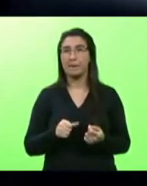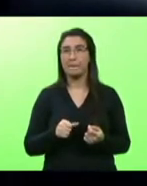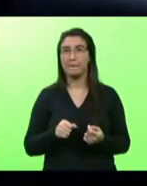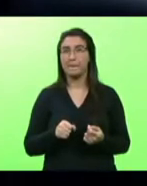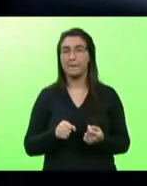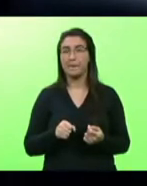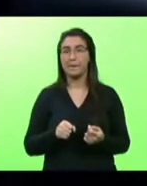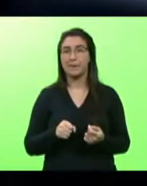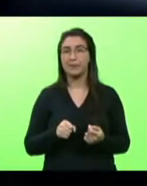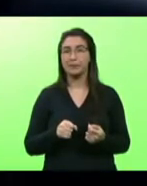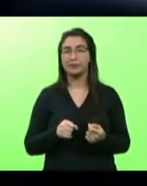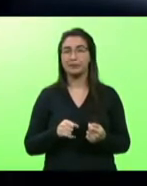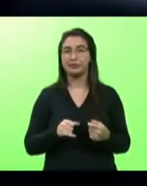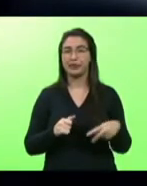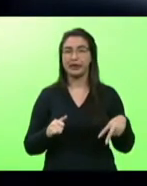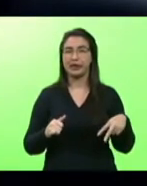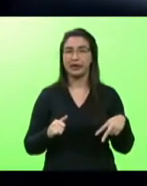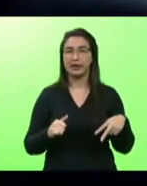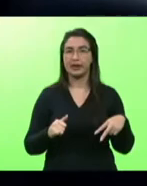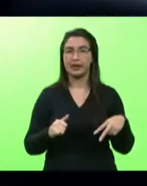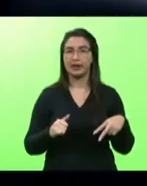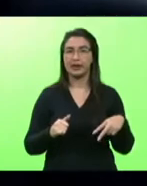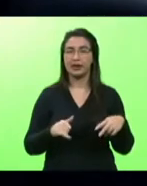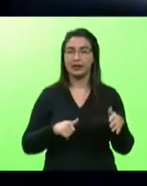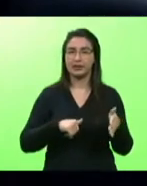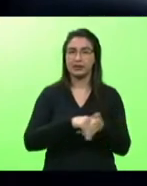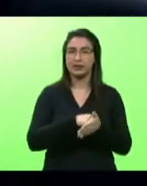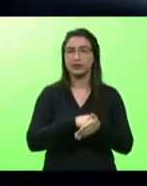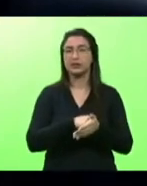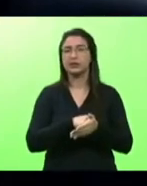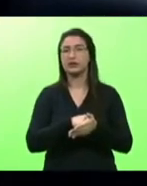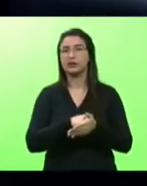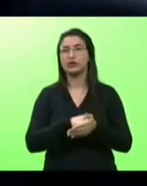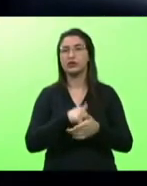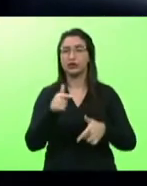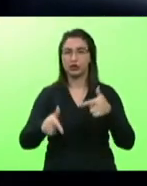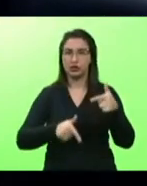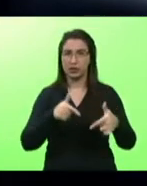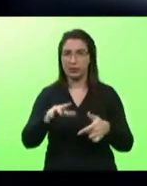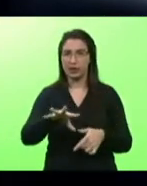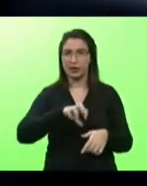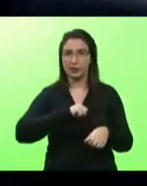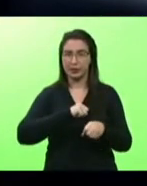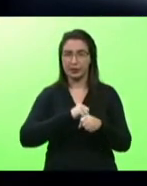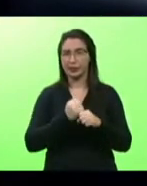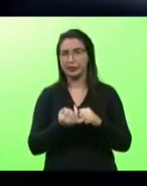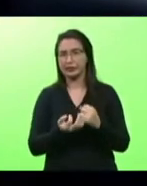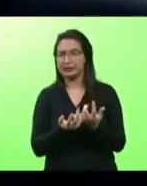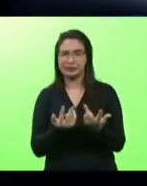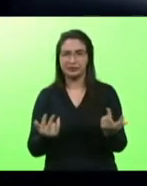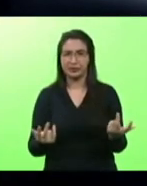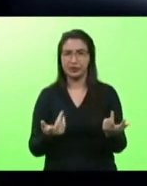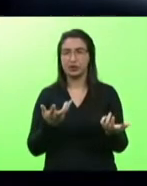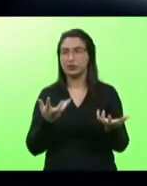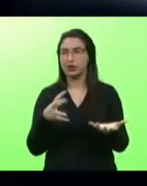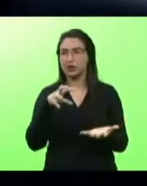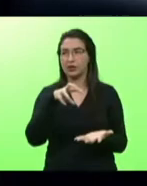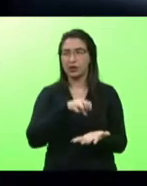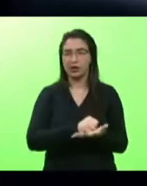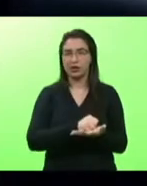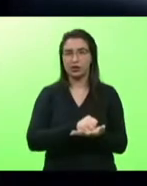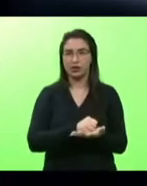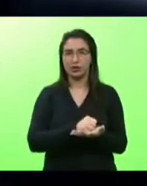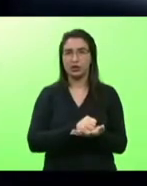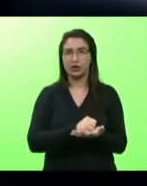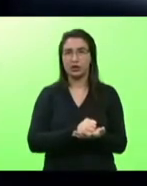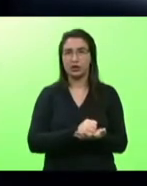acidente de trabalho e toda essa discussão que tem que ter então eu queria registrar senhor presidente senhoras e senhores